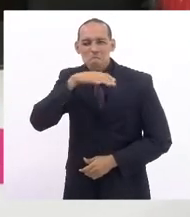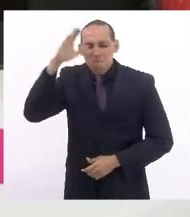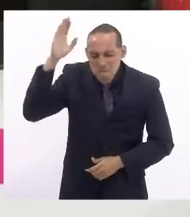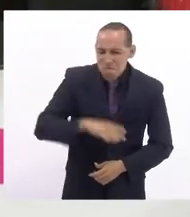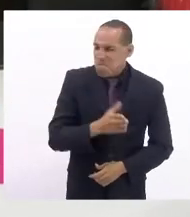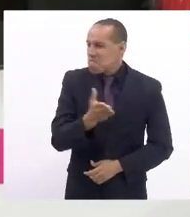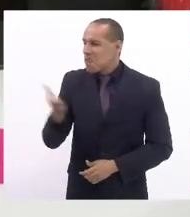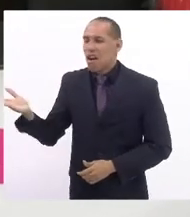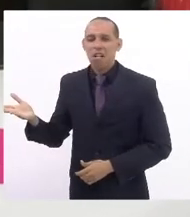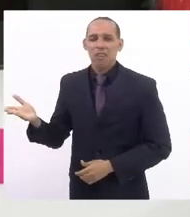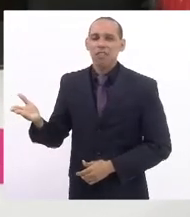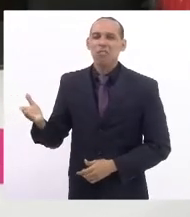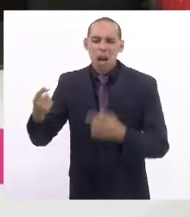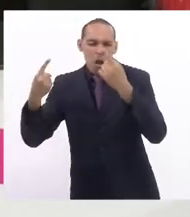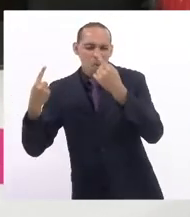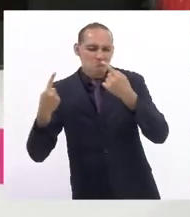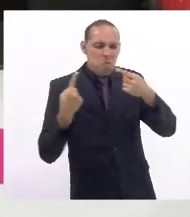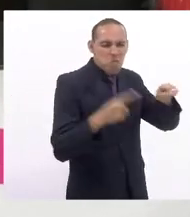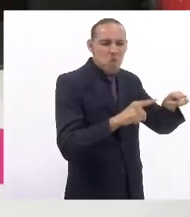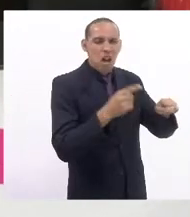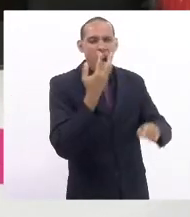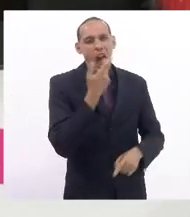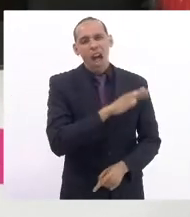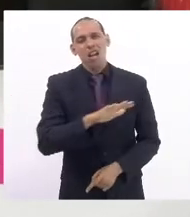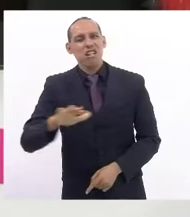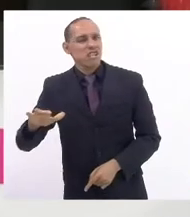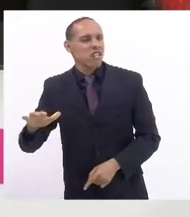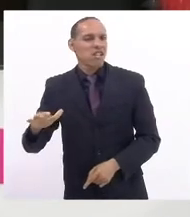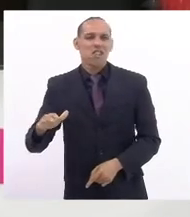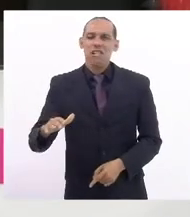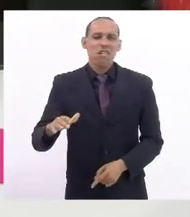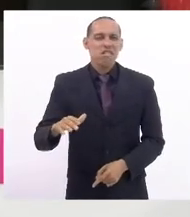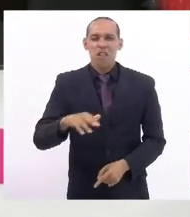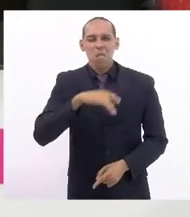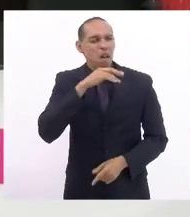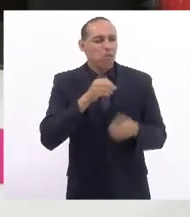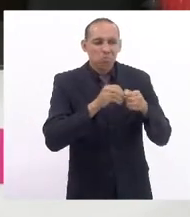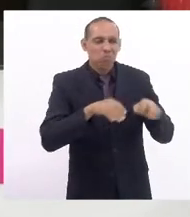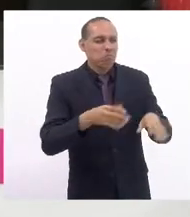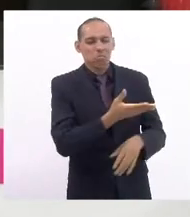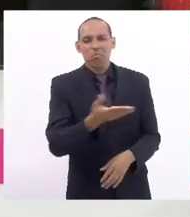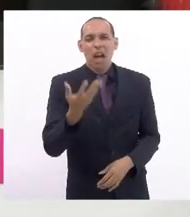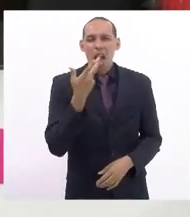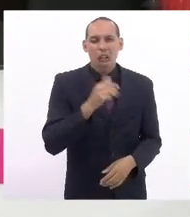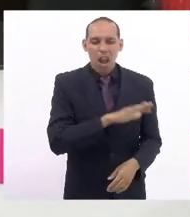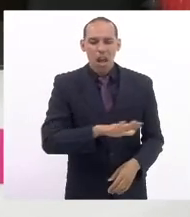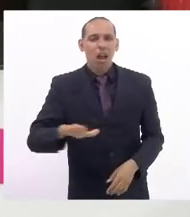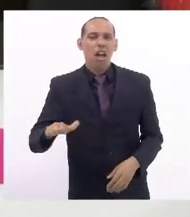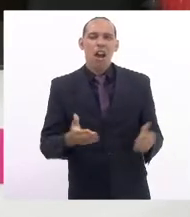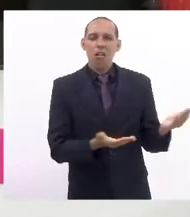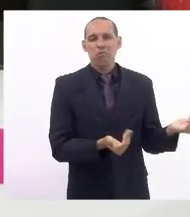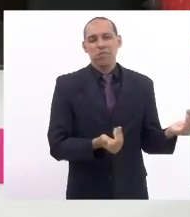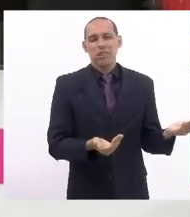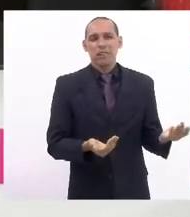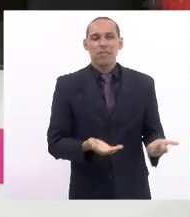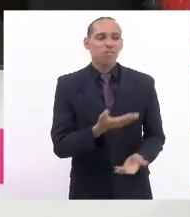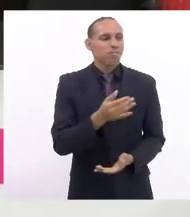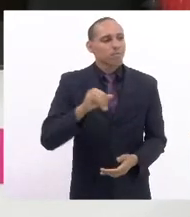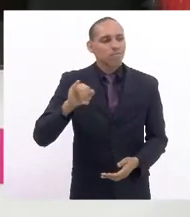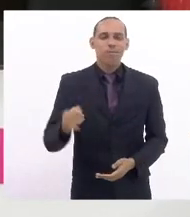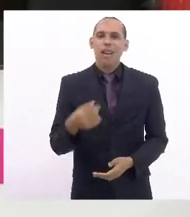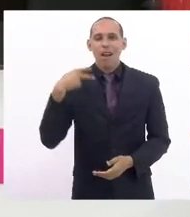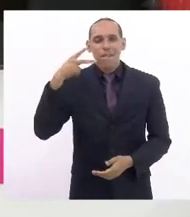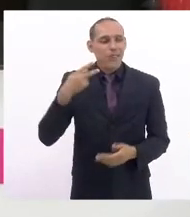que causa danos mortais as nossas crianças e adolescentes aproveitando a presença aí do vereador que foi